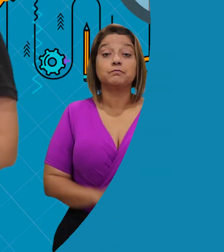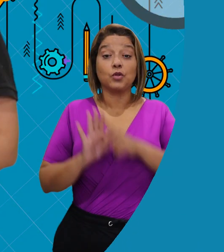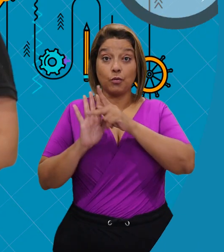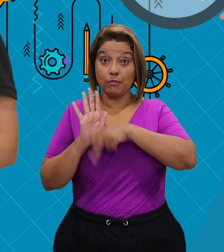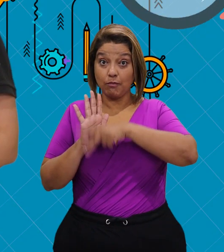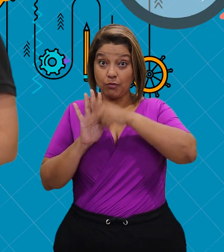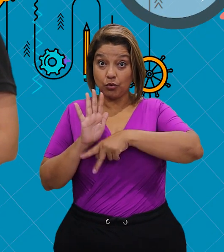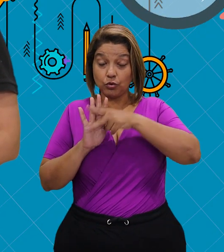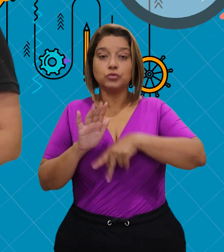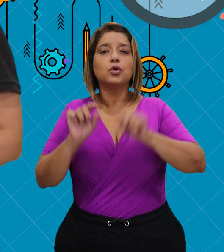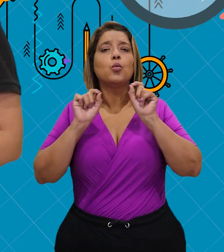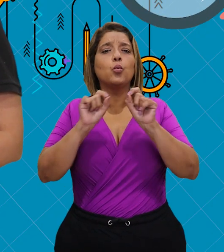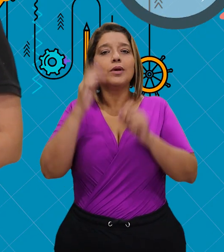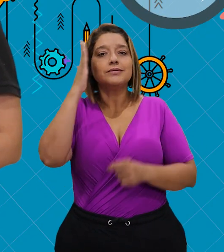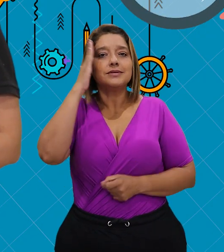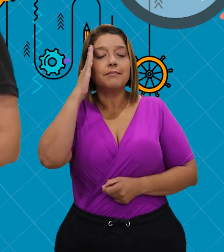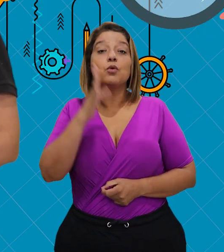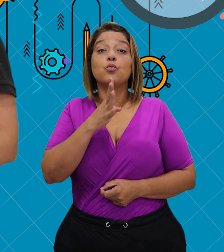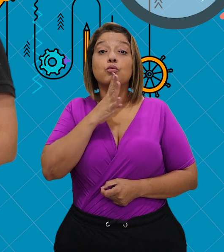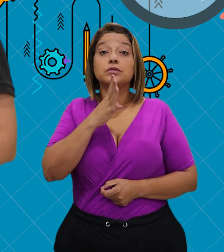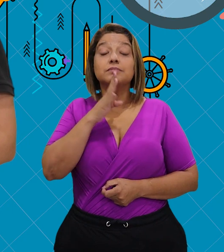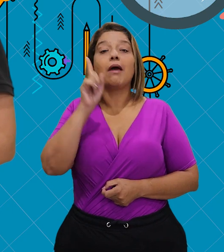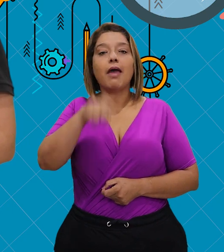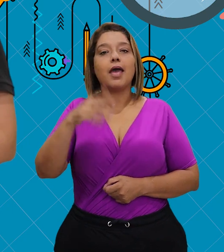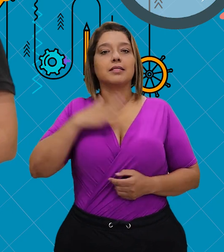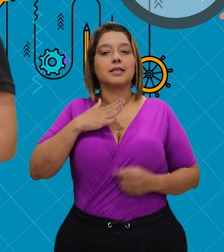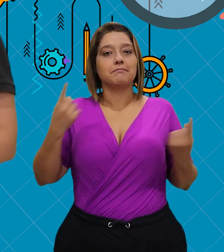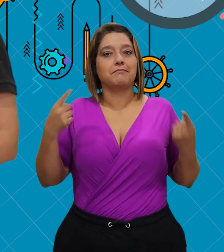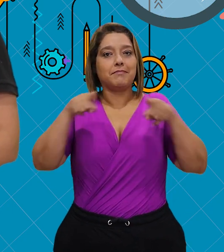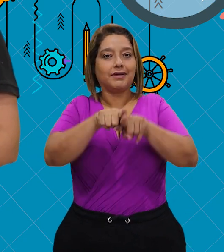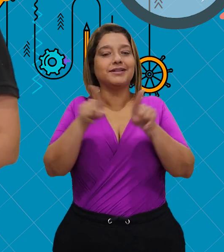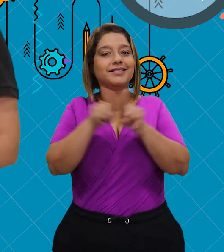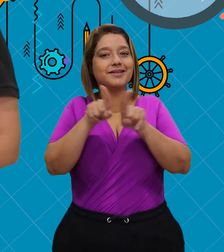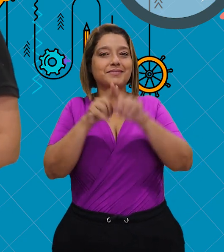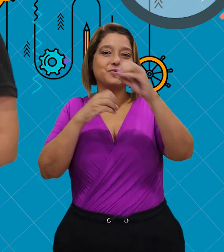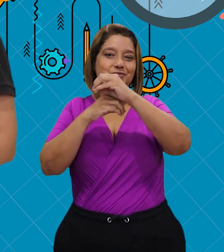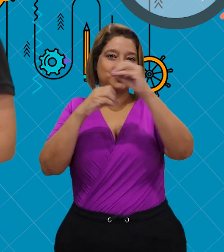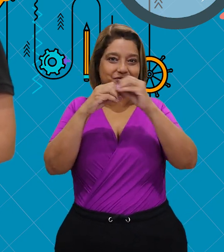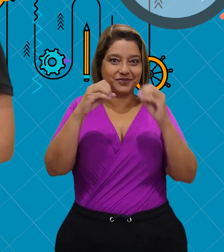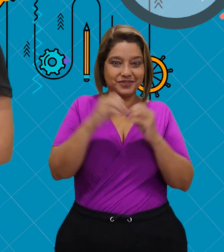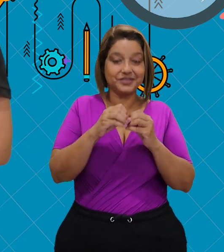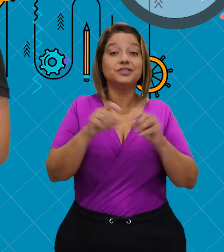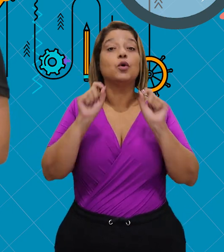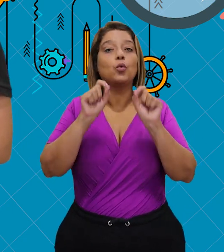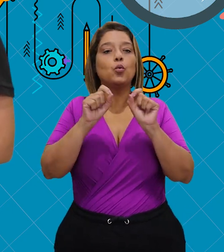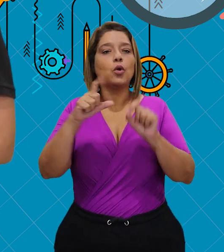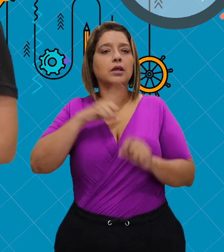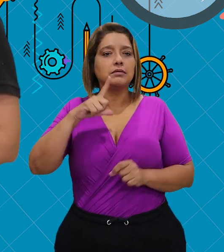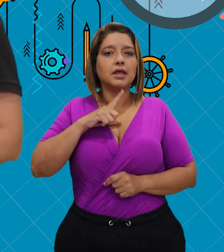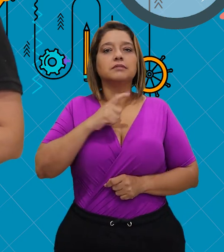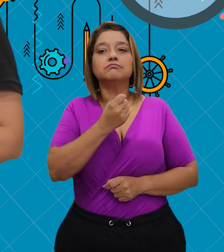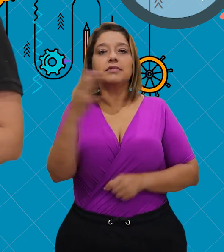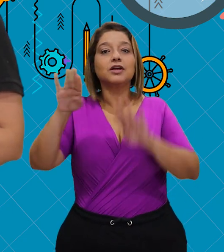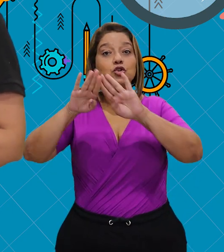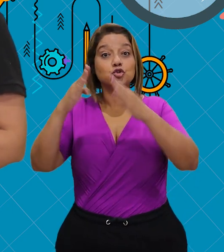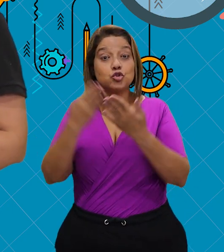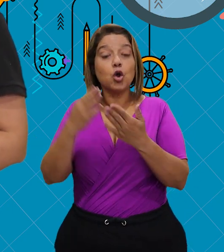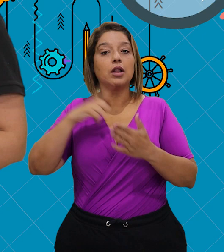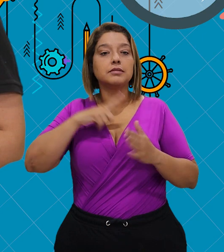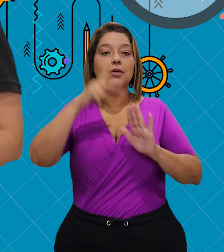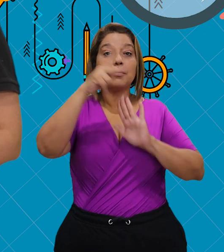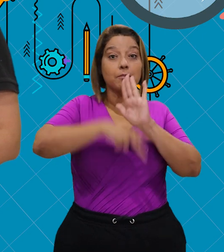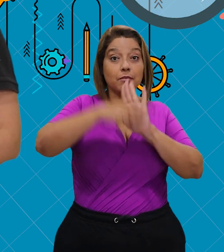O projeto Jornada do Conhecimento ocorreu em parceria com a Universidade Federal de Goiás e levou até a escola o seu